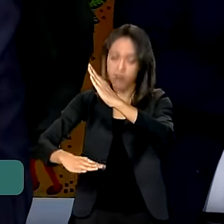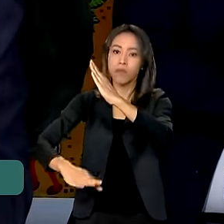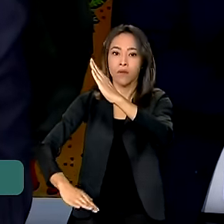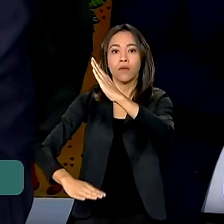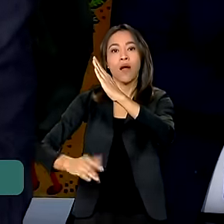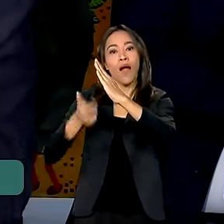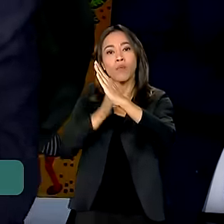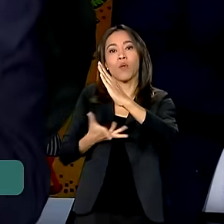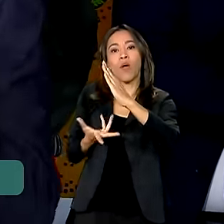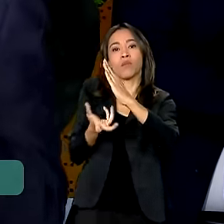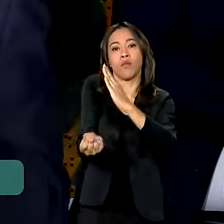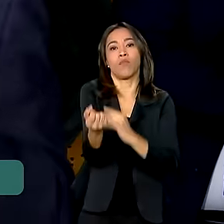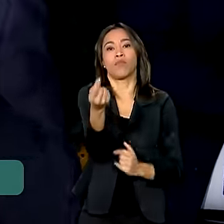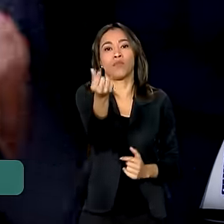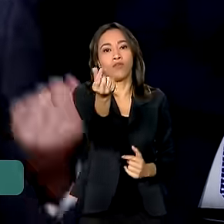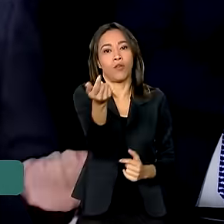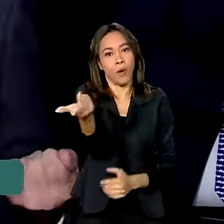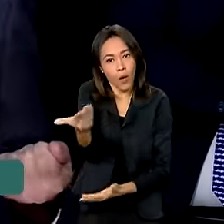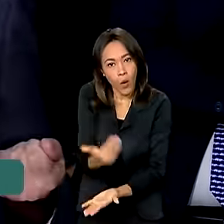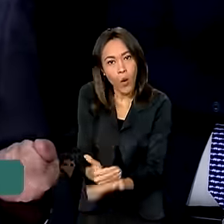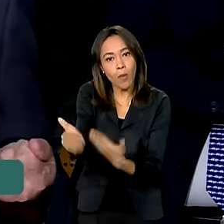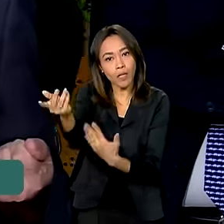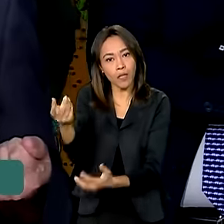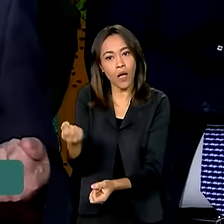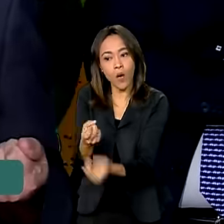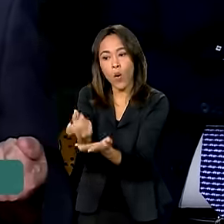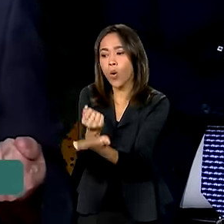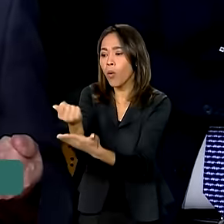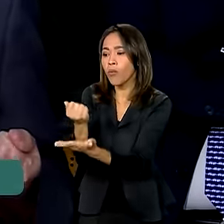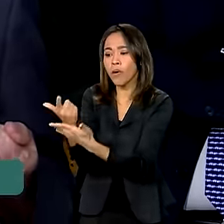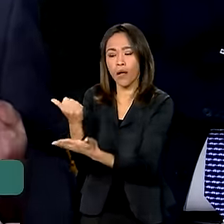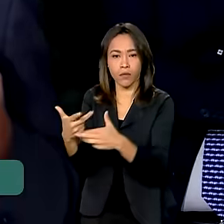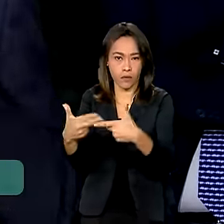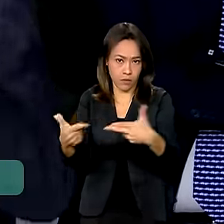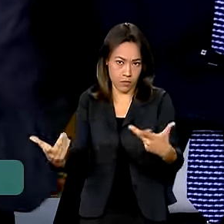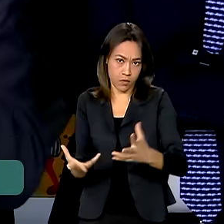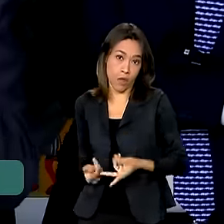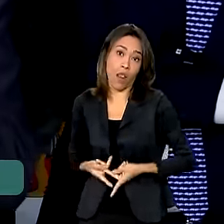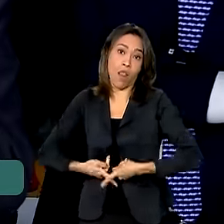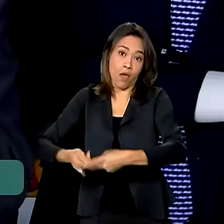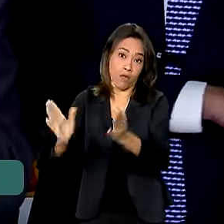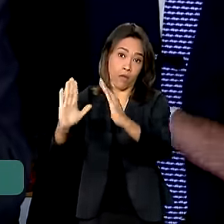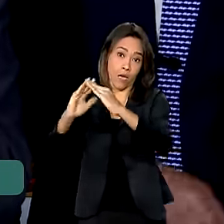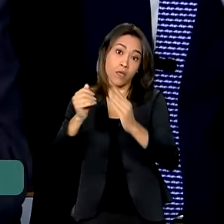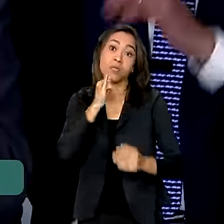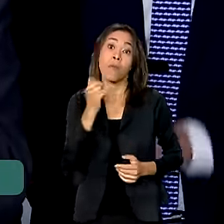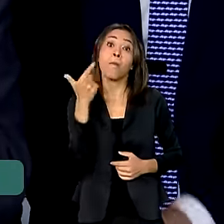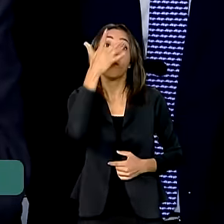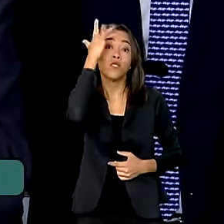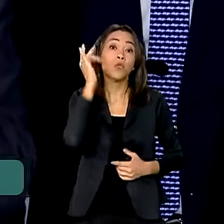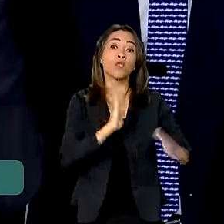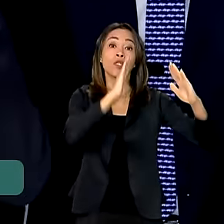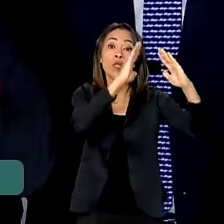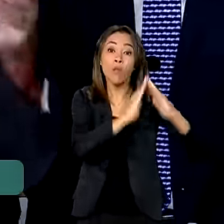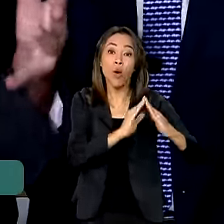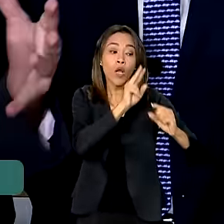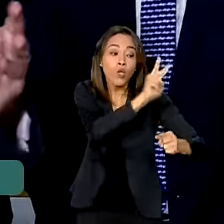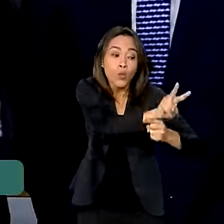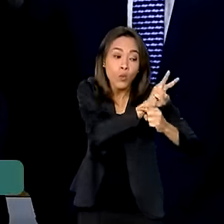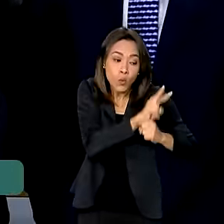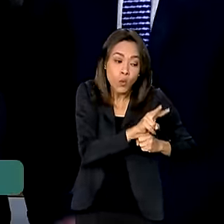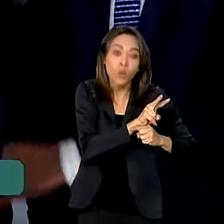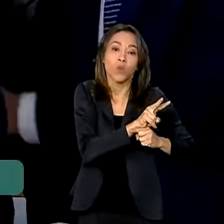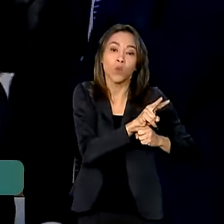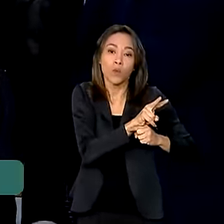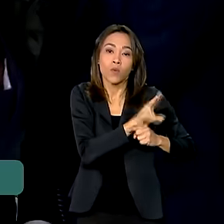possa receber o recurso já quando ela puder comprar as coisas para botar dentro de casa. Quer dizer, as pessoas que estão em abrigo. Então, cada